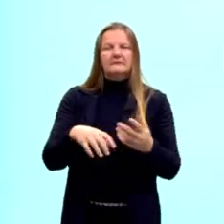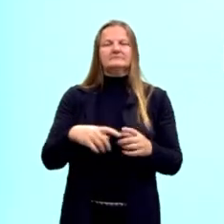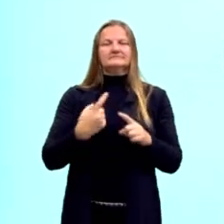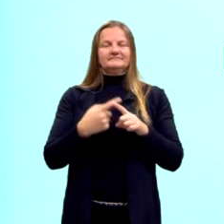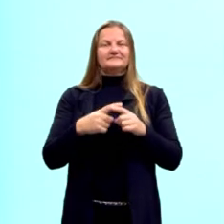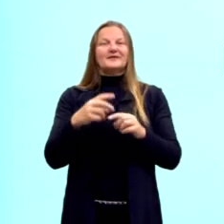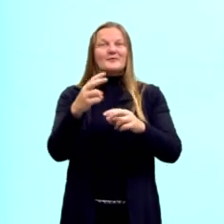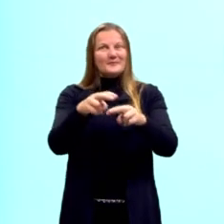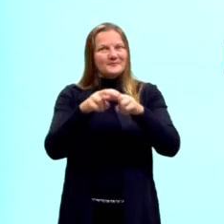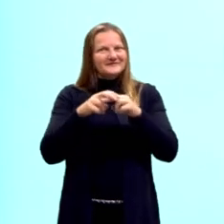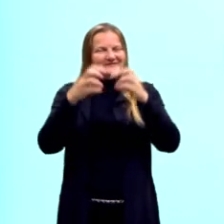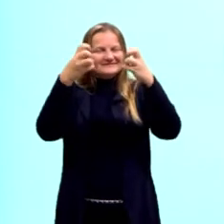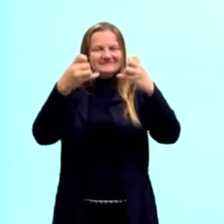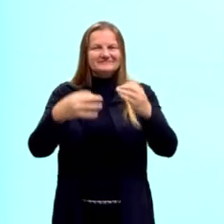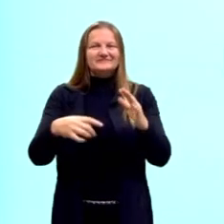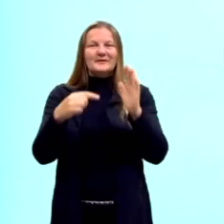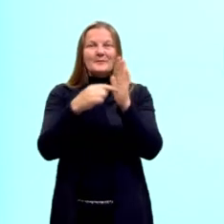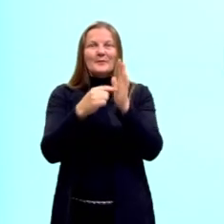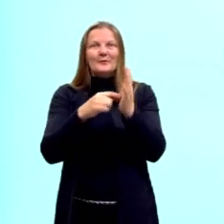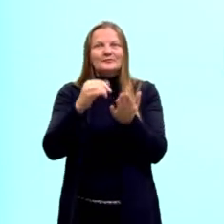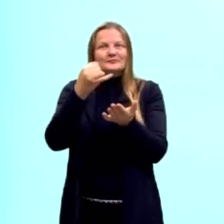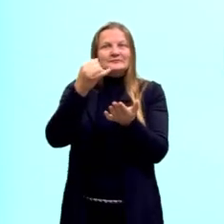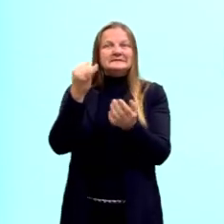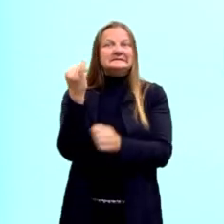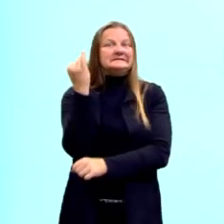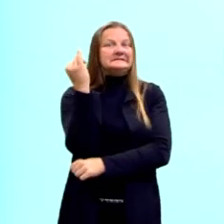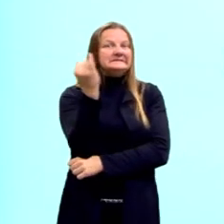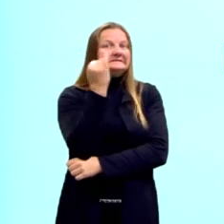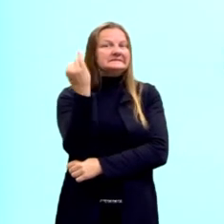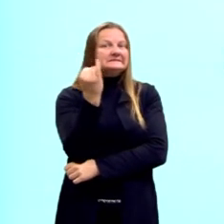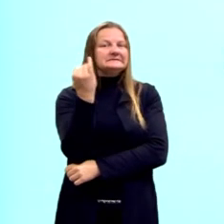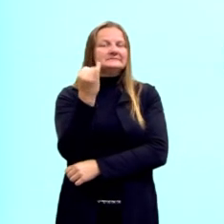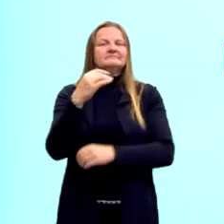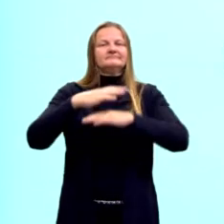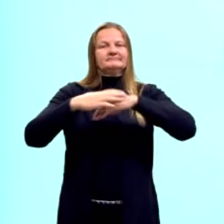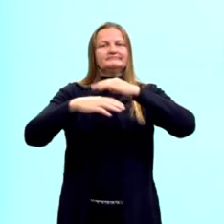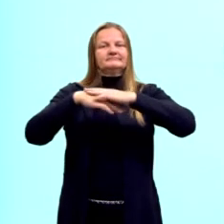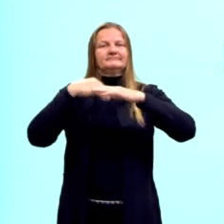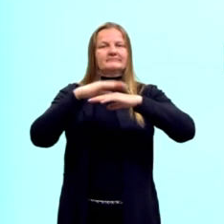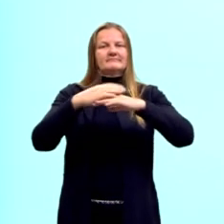nós utilizamos os pontos médios através dessas construções.